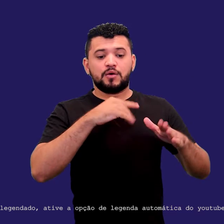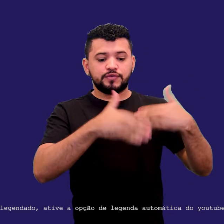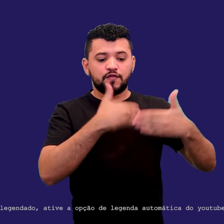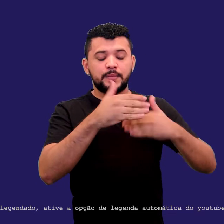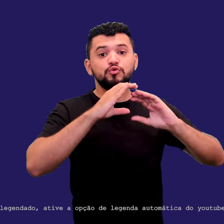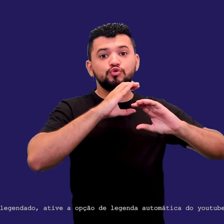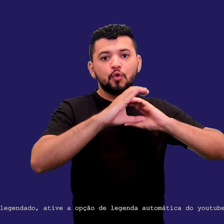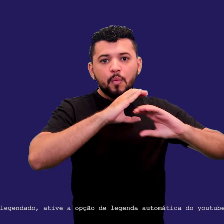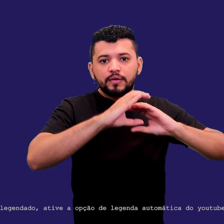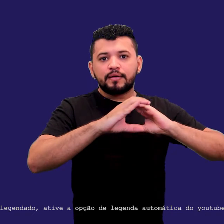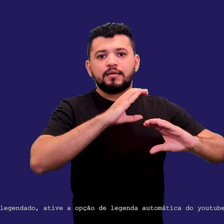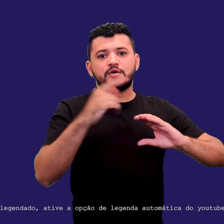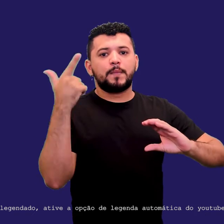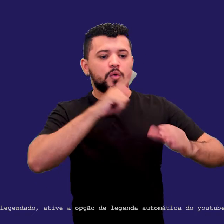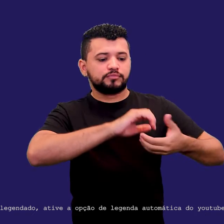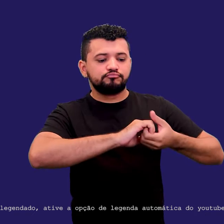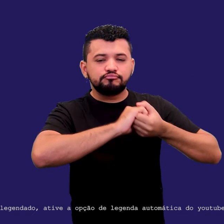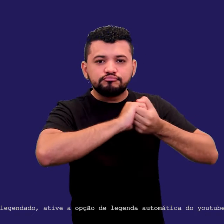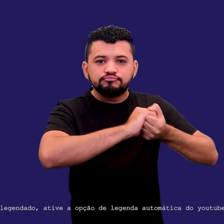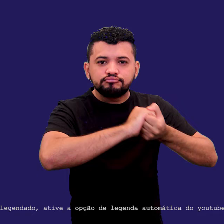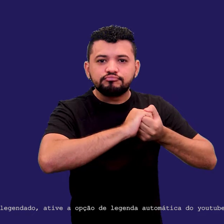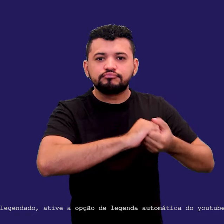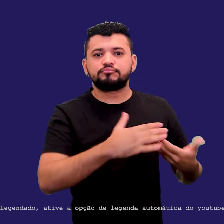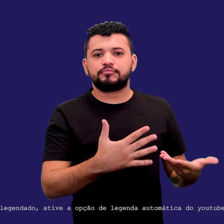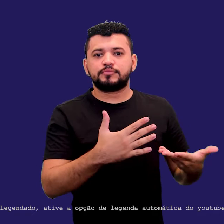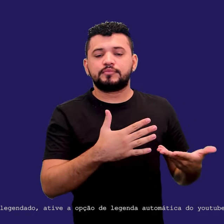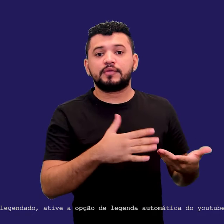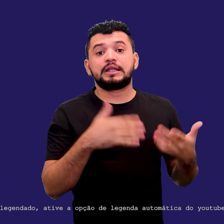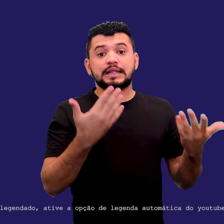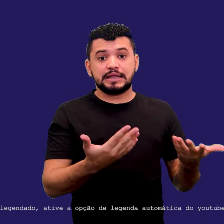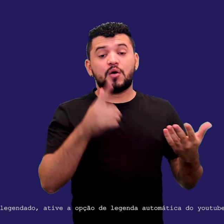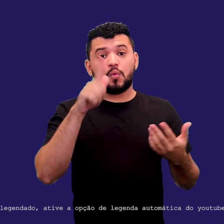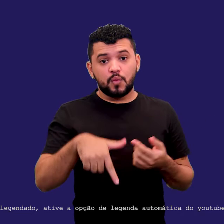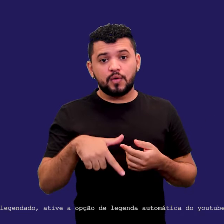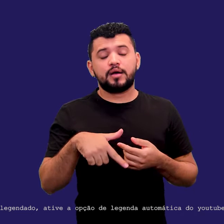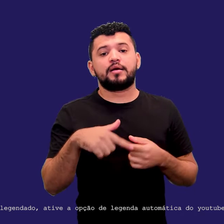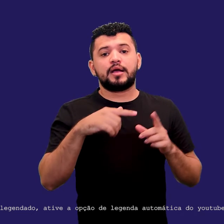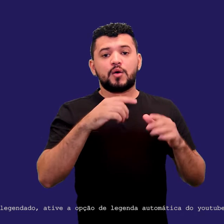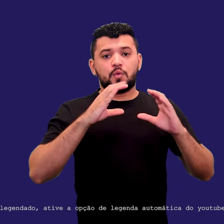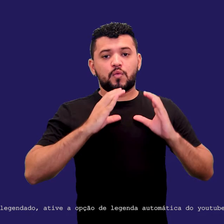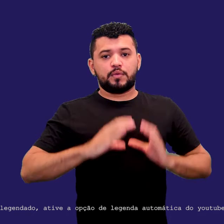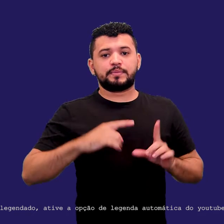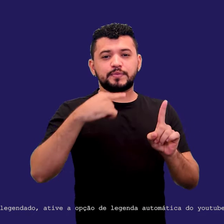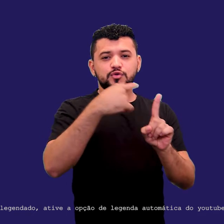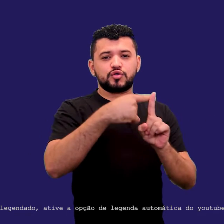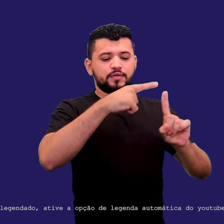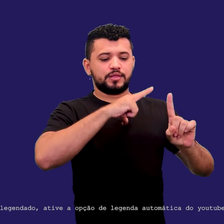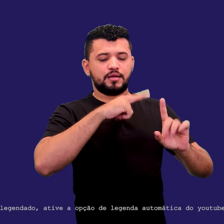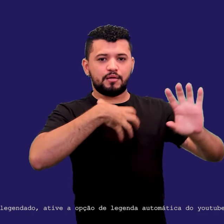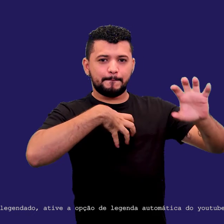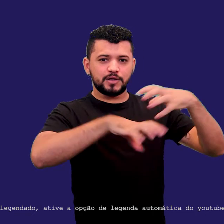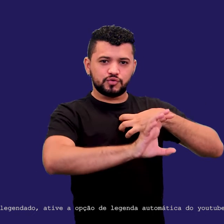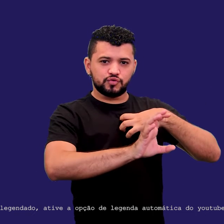ele muito fluido hoje, né? Então, essa atitude positiva, essa atitude empática, isso tem que fazer parte da